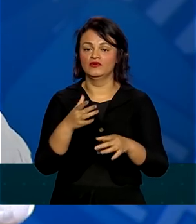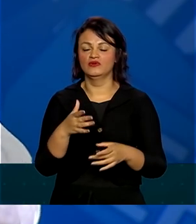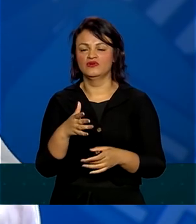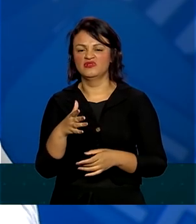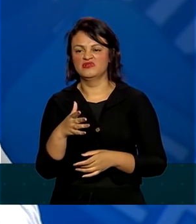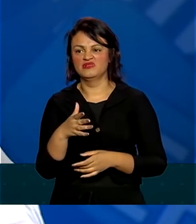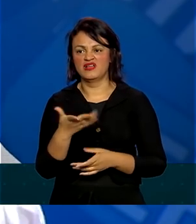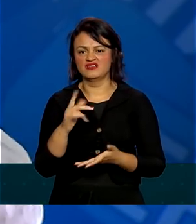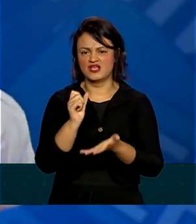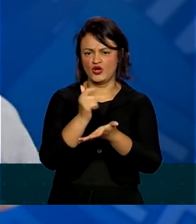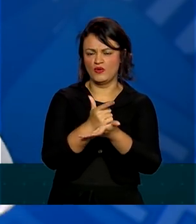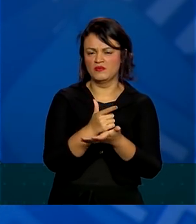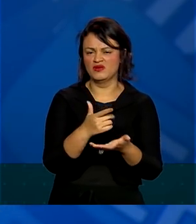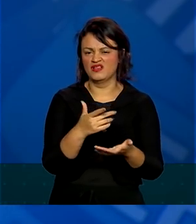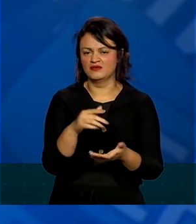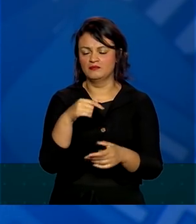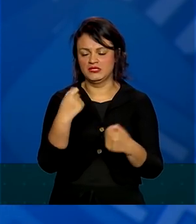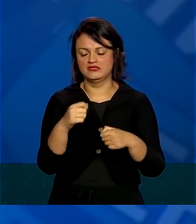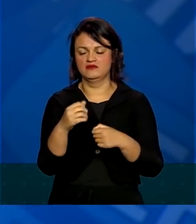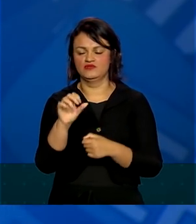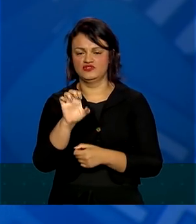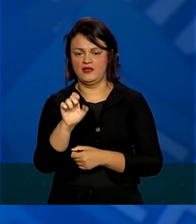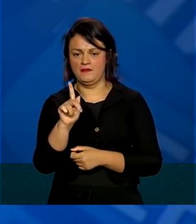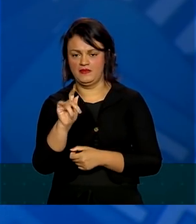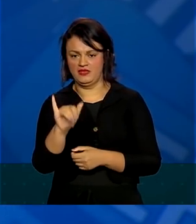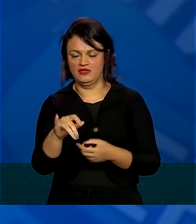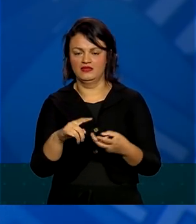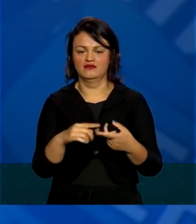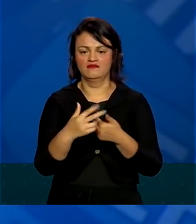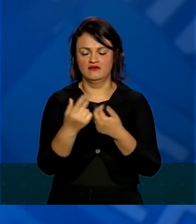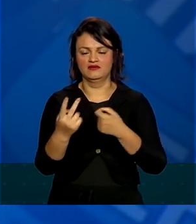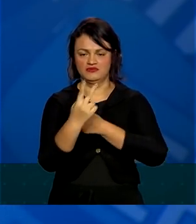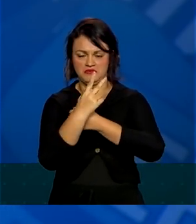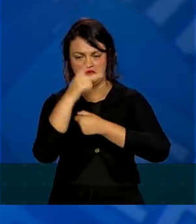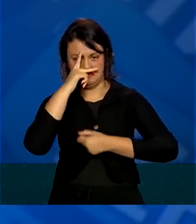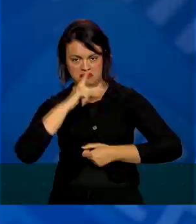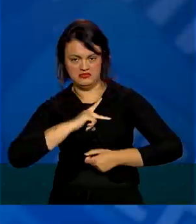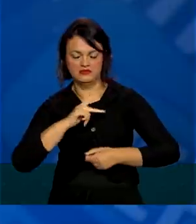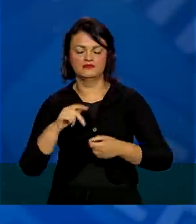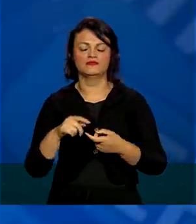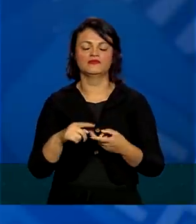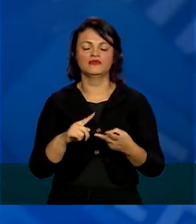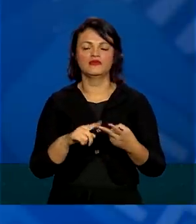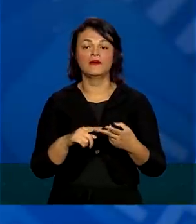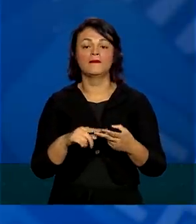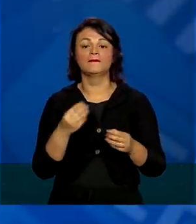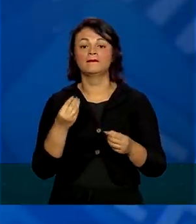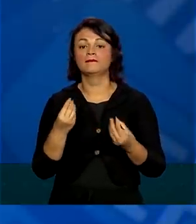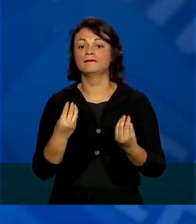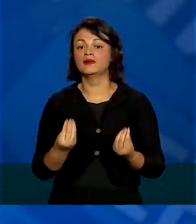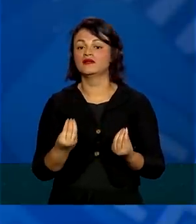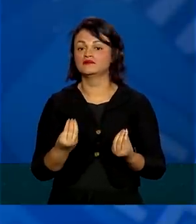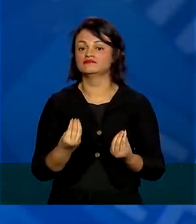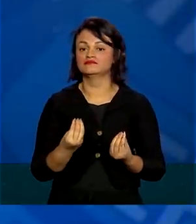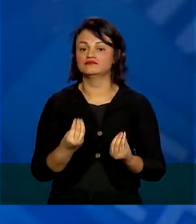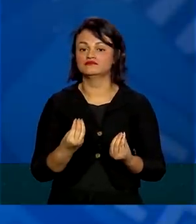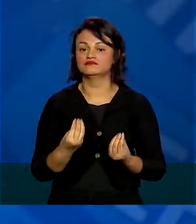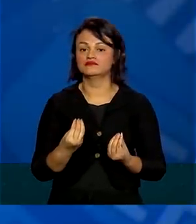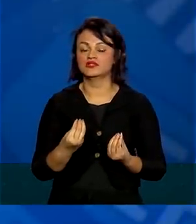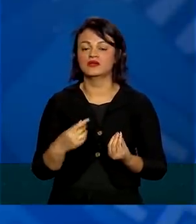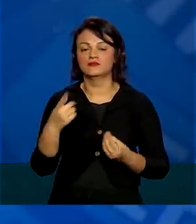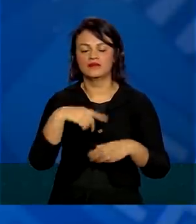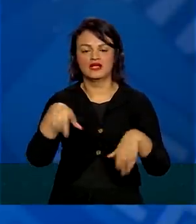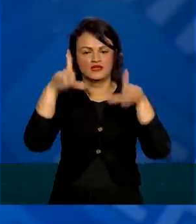coloquei aqui para vocês, precisamos de EPI, equipamento de proteção individual, para que os meus